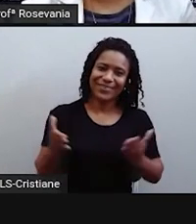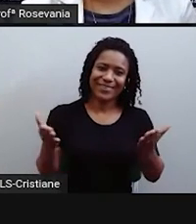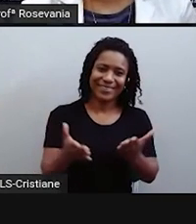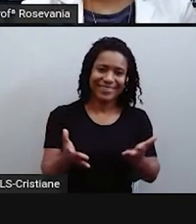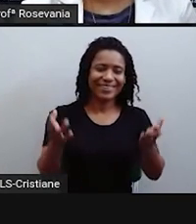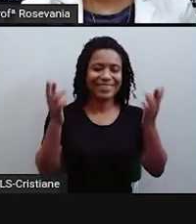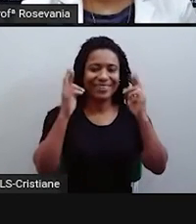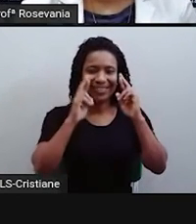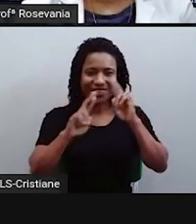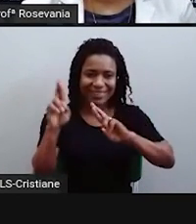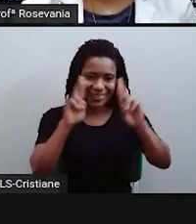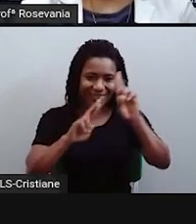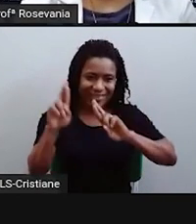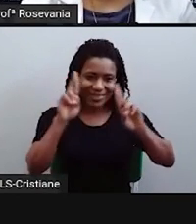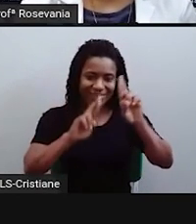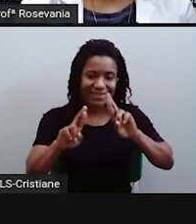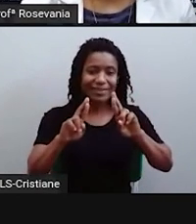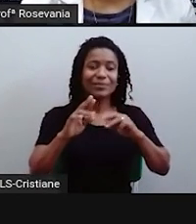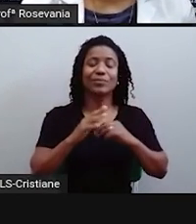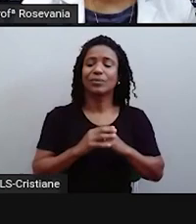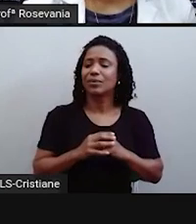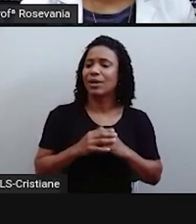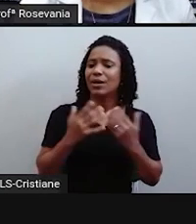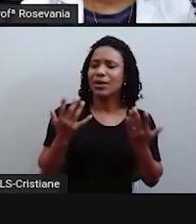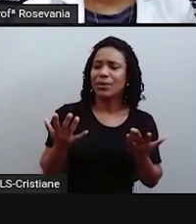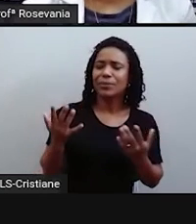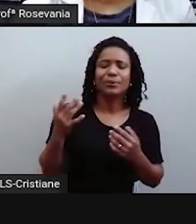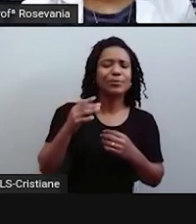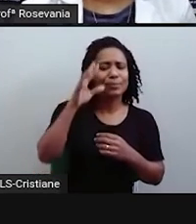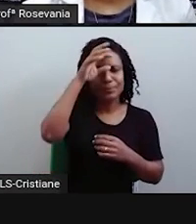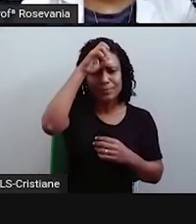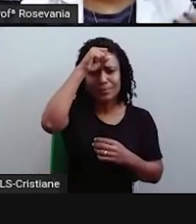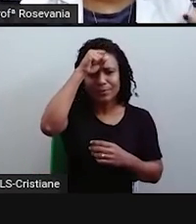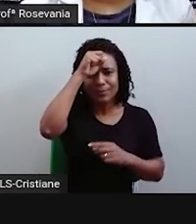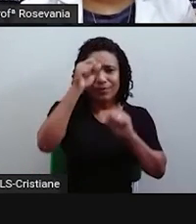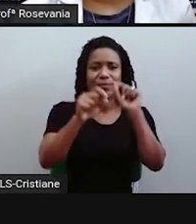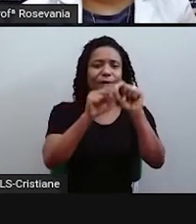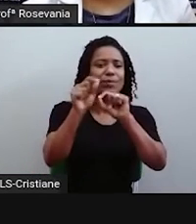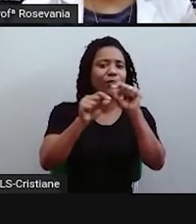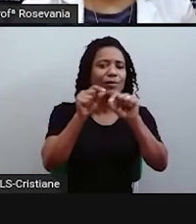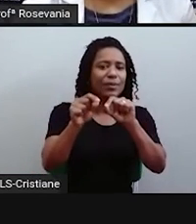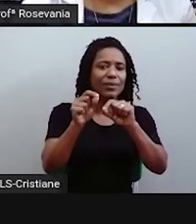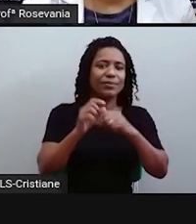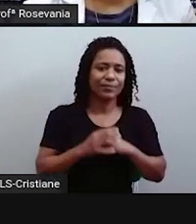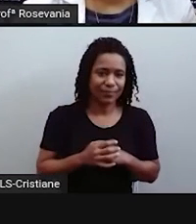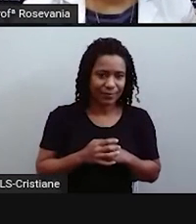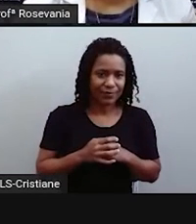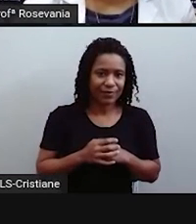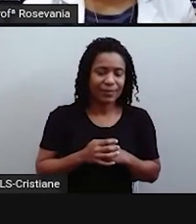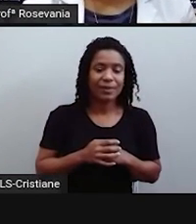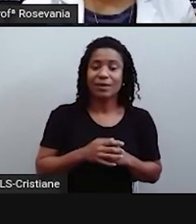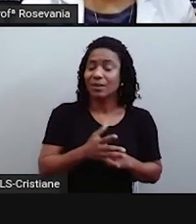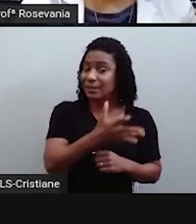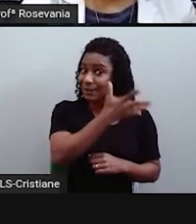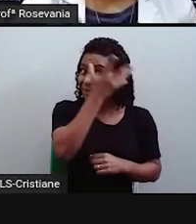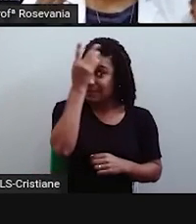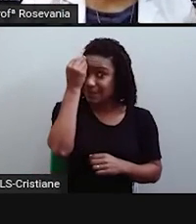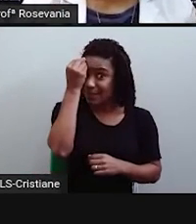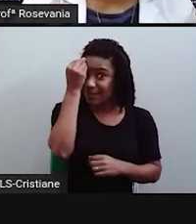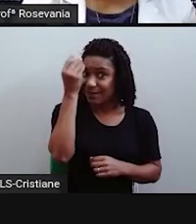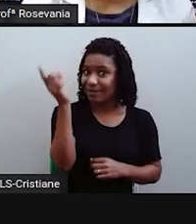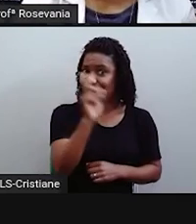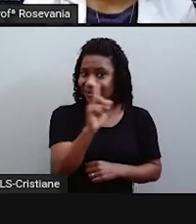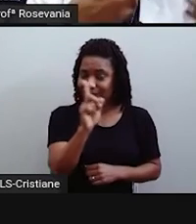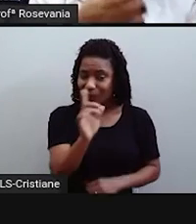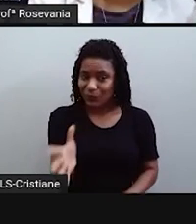na nossa hora da revisão, o que que eu quero deixar aqui que vocês não podem, né, esquecer de jeito nenhum. É que